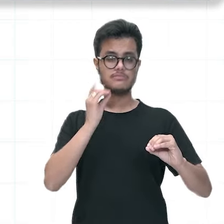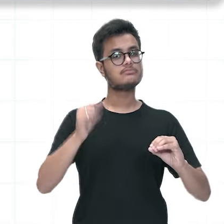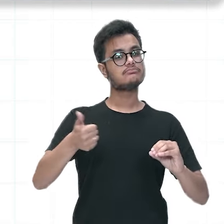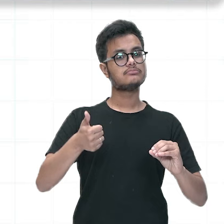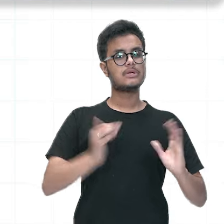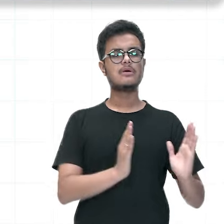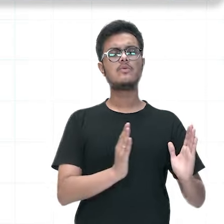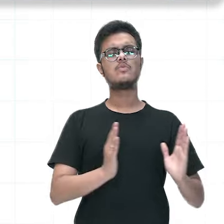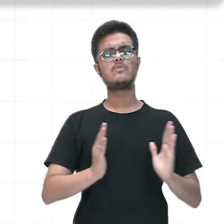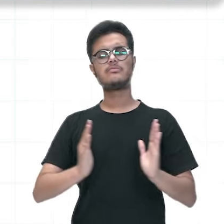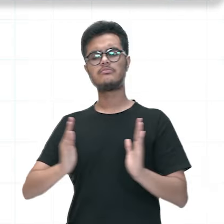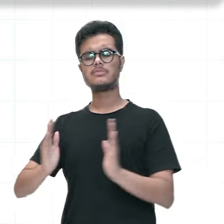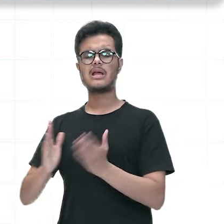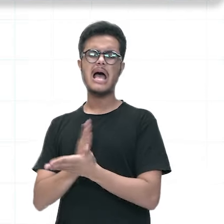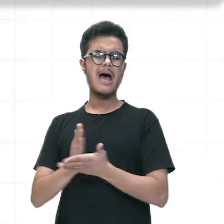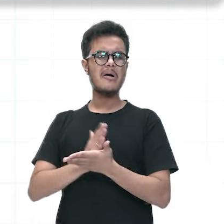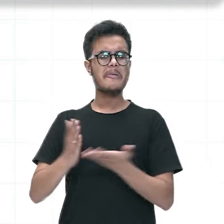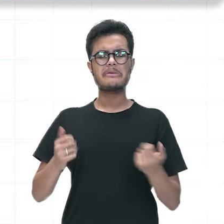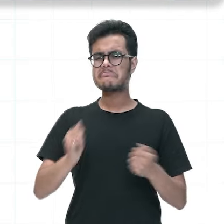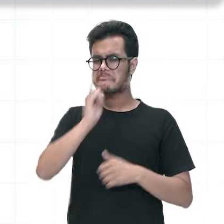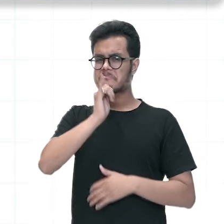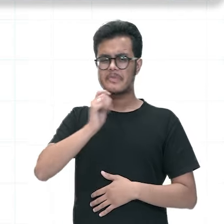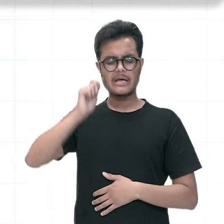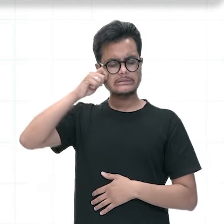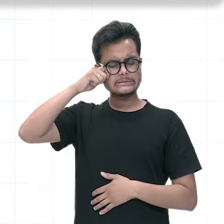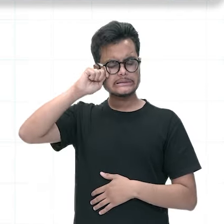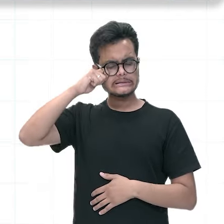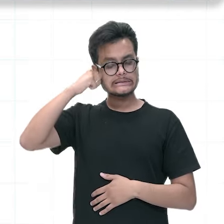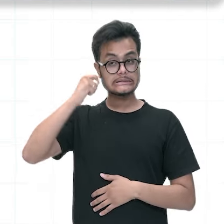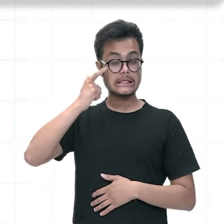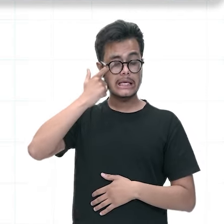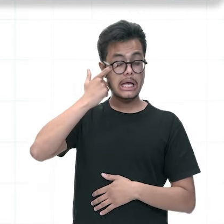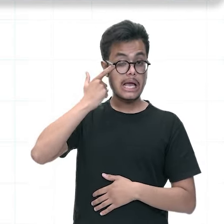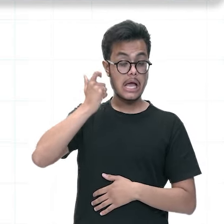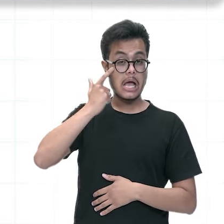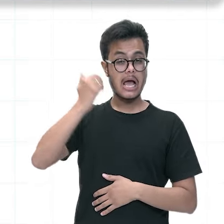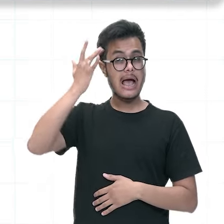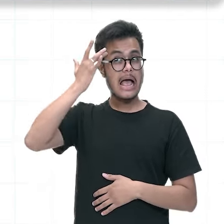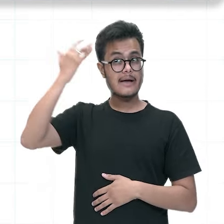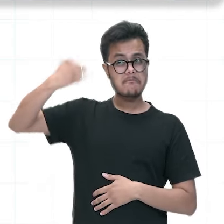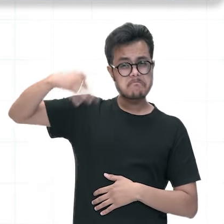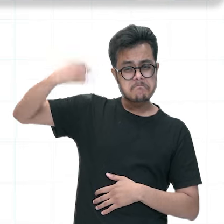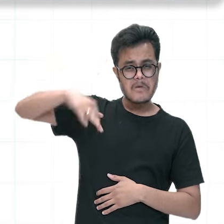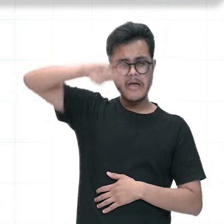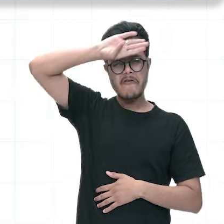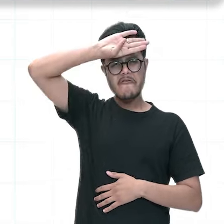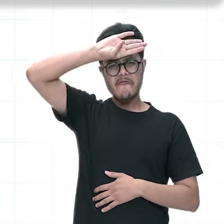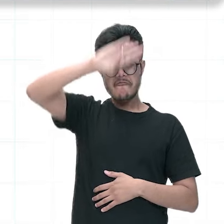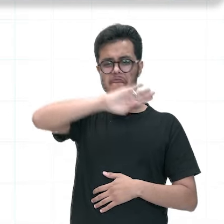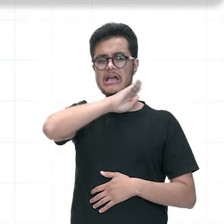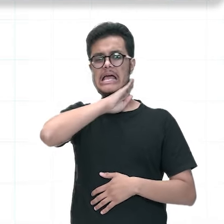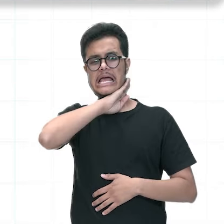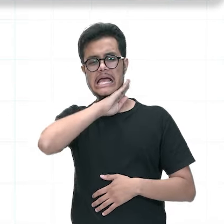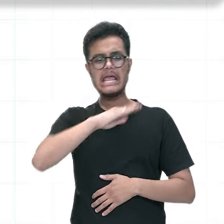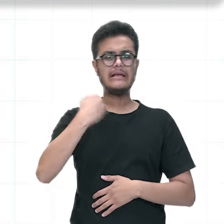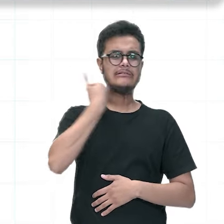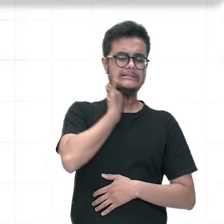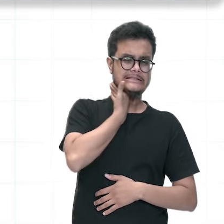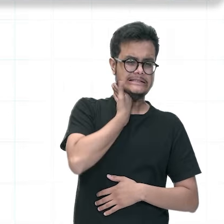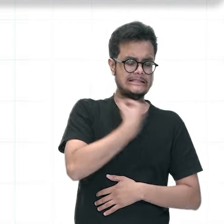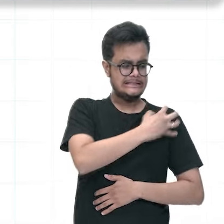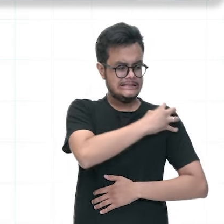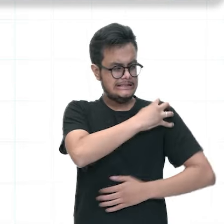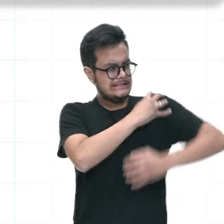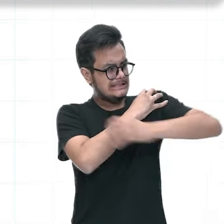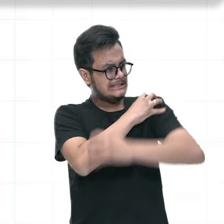esse período, a gente vai ter aí alguns sintomas, como a irritação nos olhos, dores de cabeça, febres baixas, dores nas